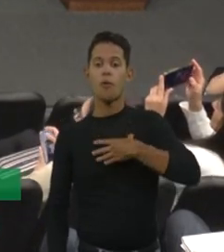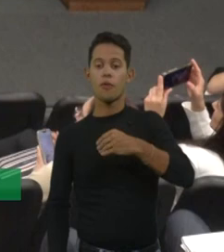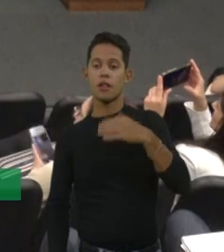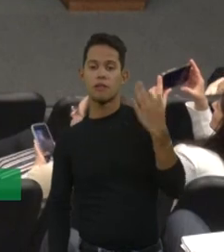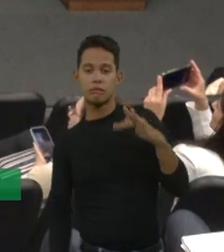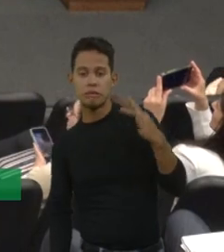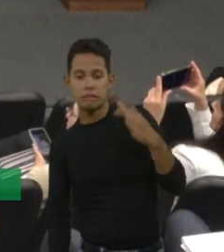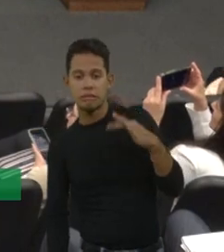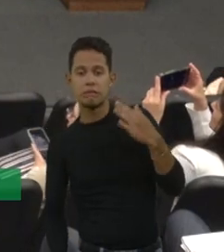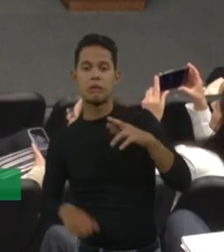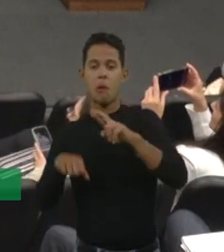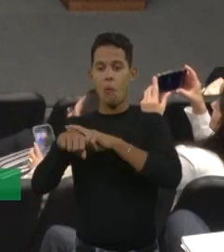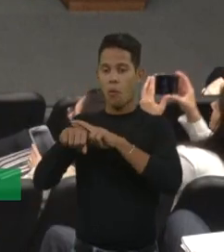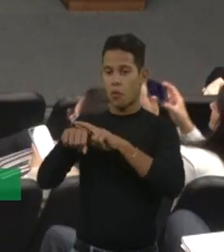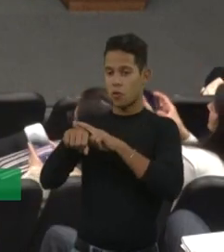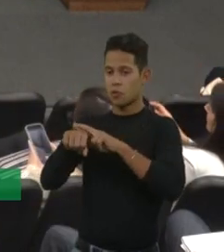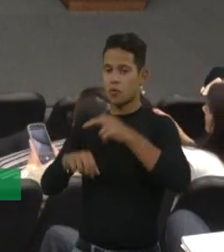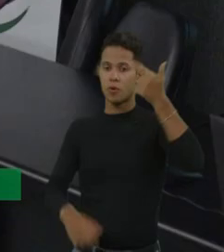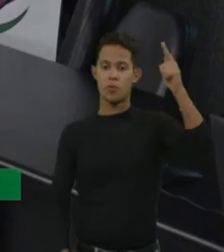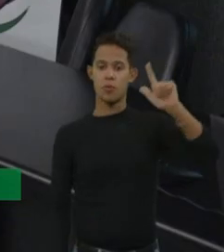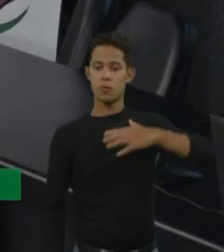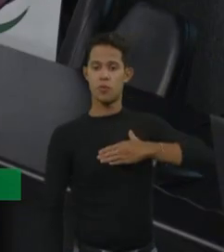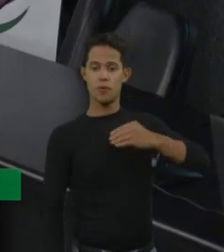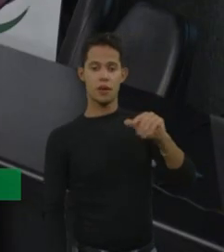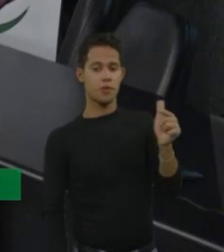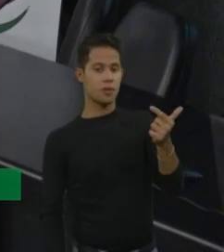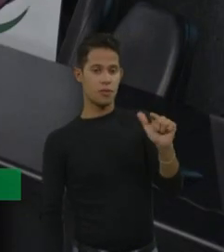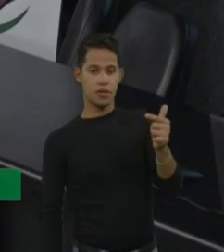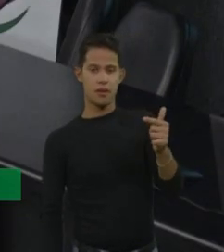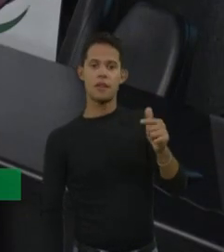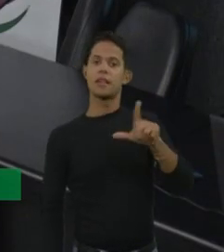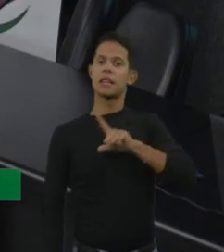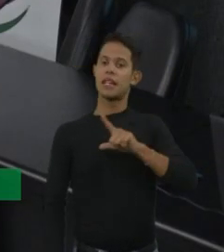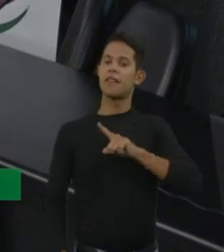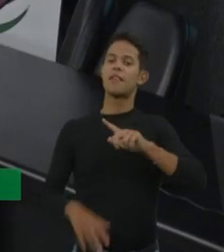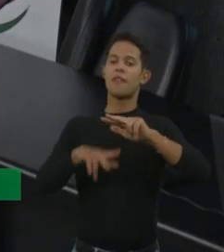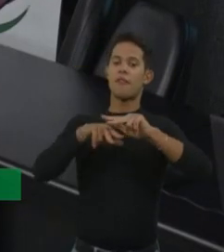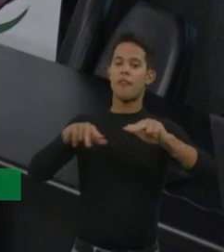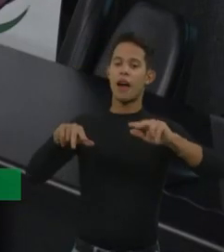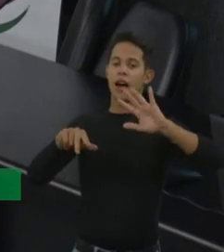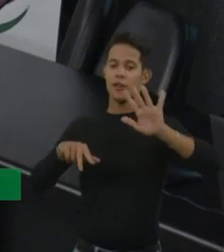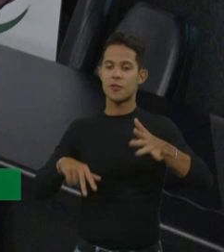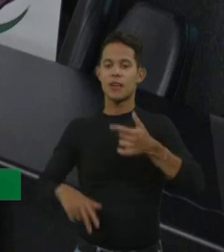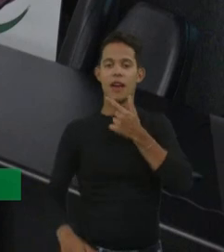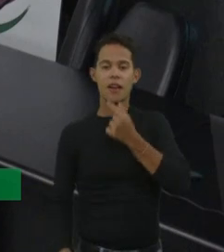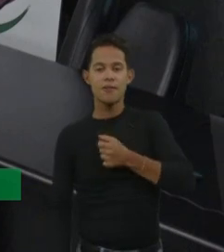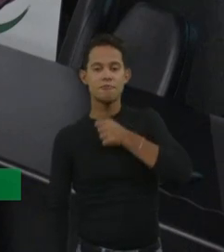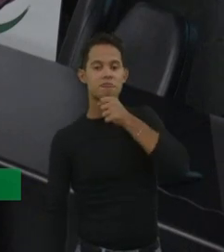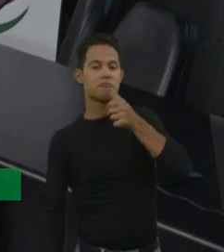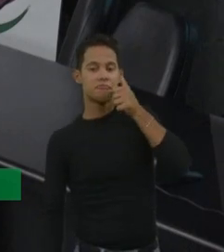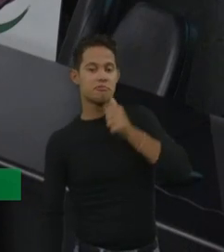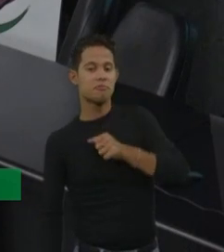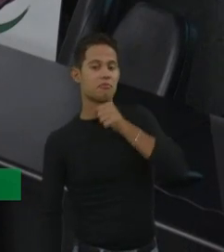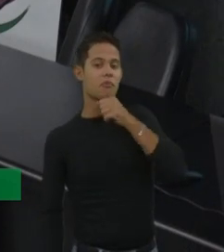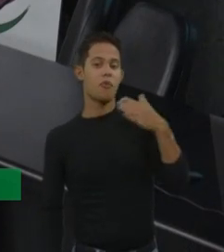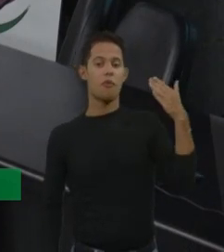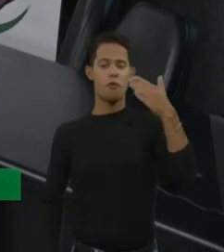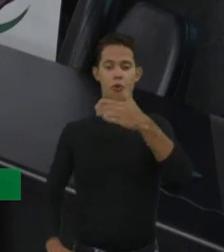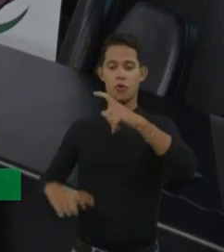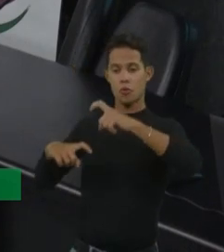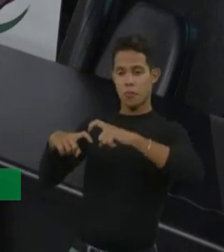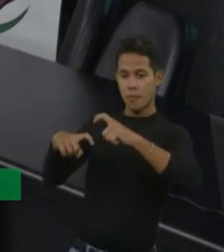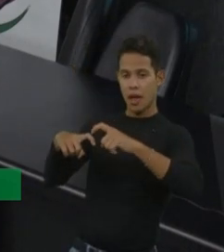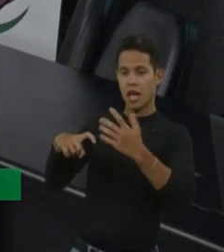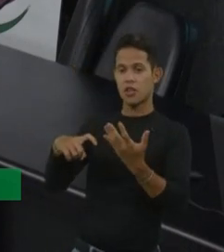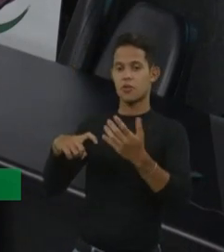outros filhos não tiveram. A gente já teve vários casos de avós que diziam que esse meu neto vim procurar um médico, posto de saúde,